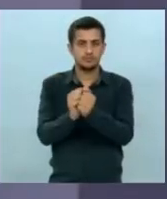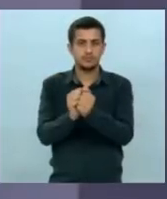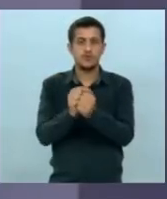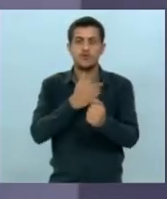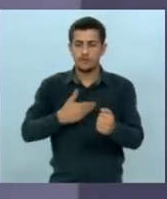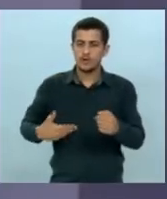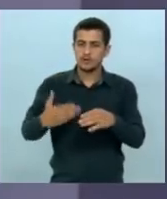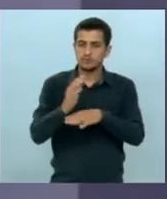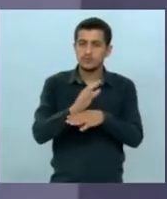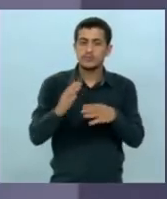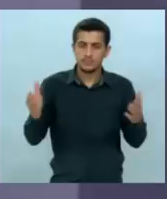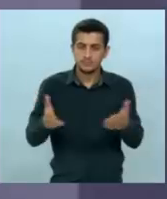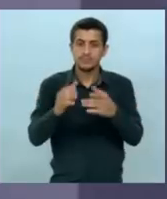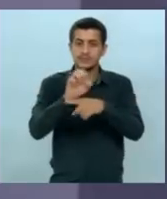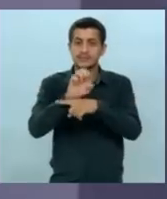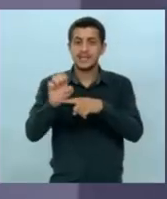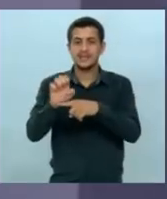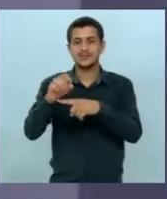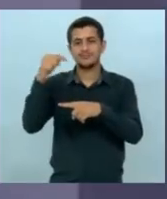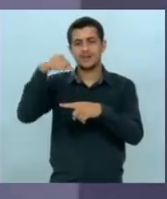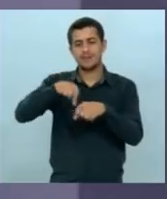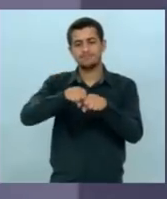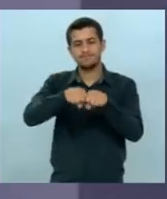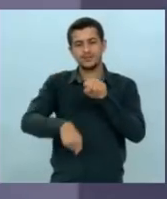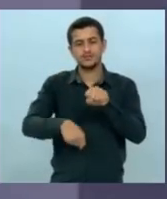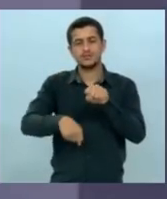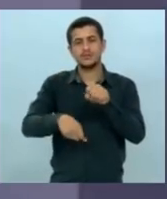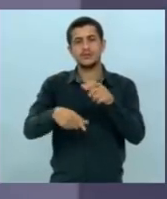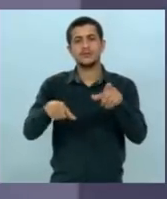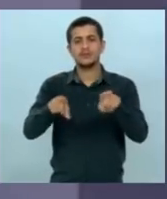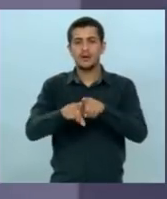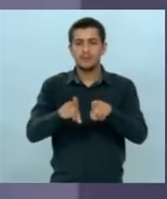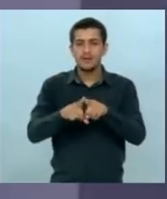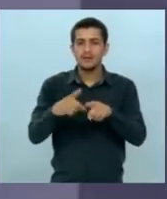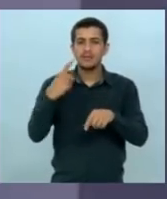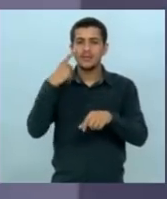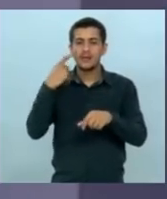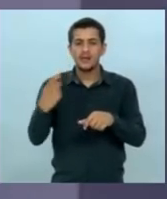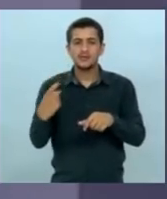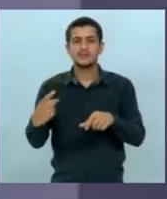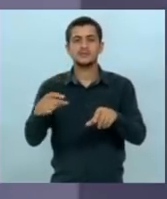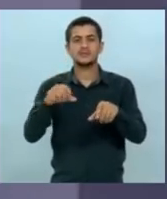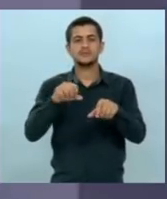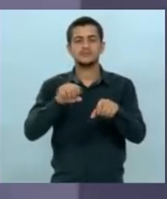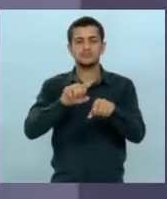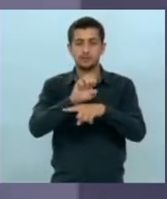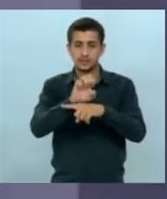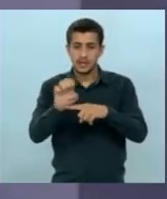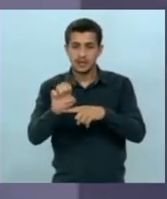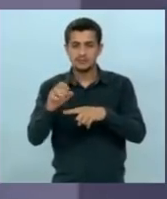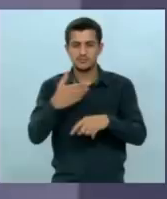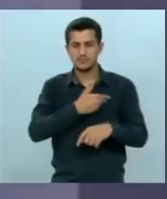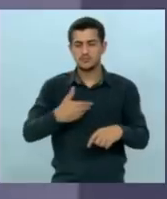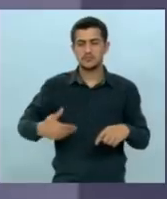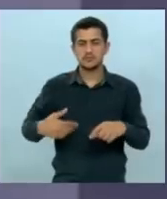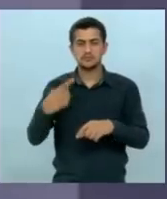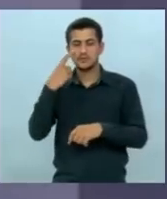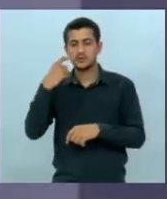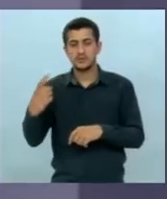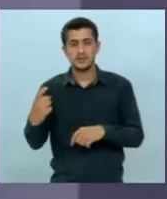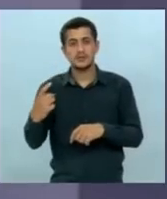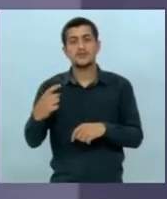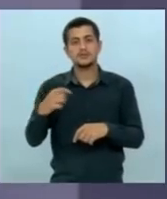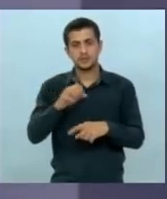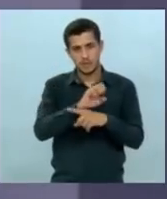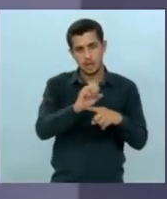muito mais o nosso Estado prejudica muito mais os interesses do Estado do que os interesses da União Federal o